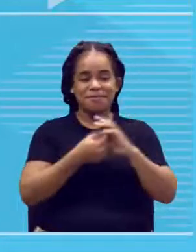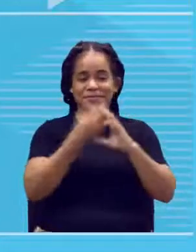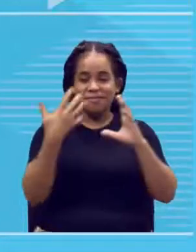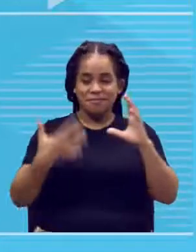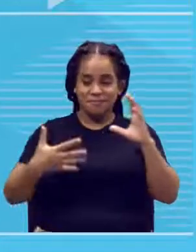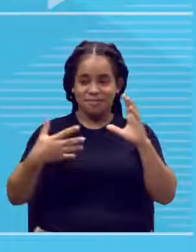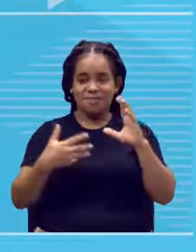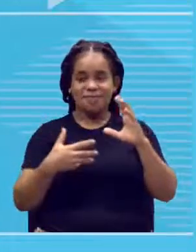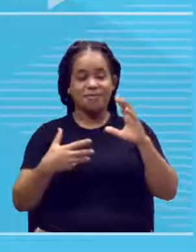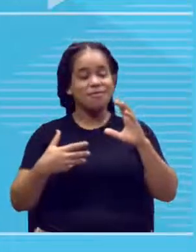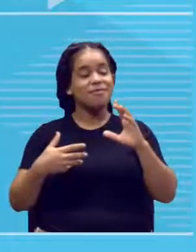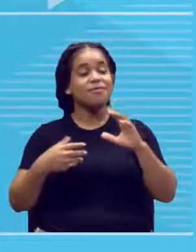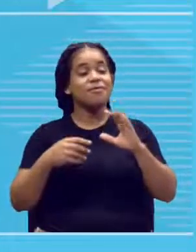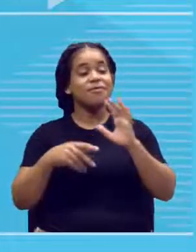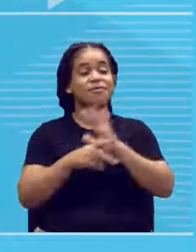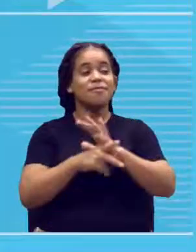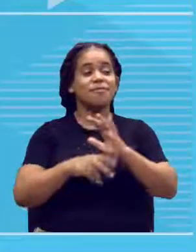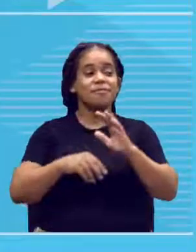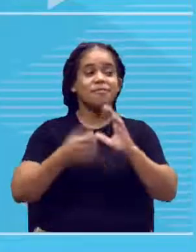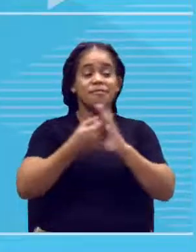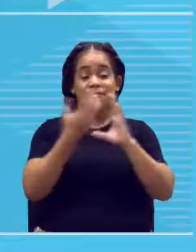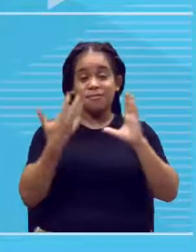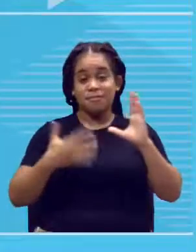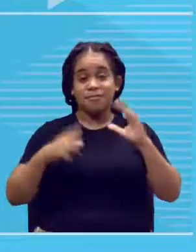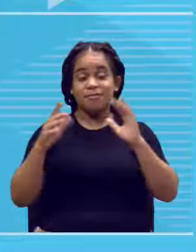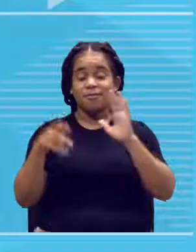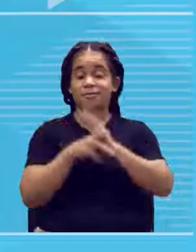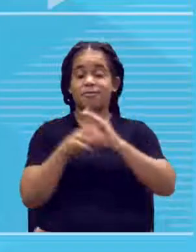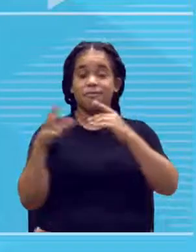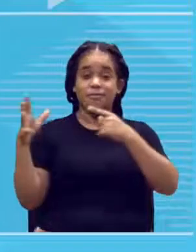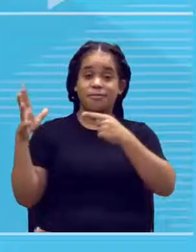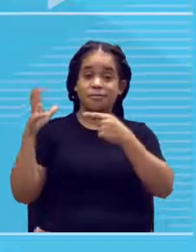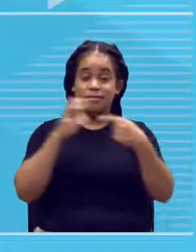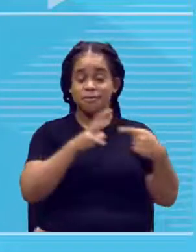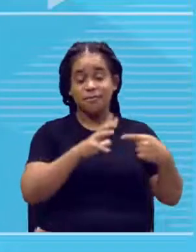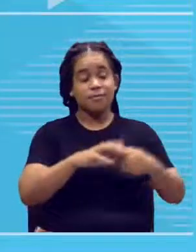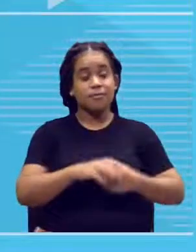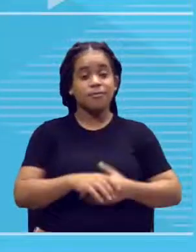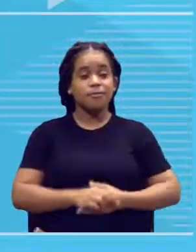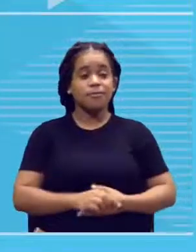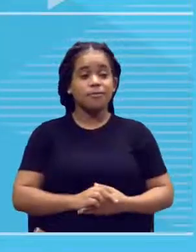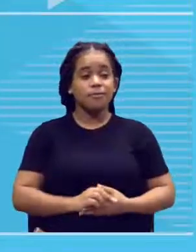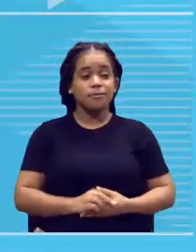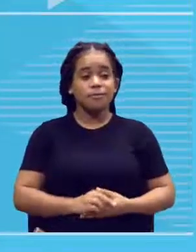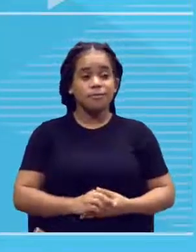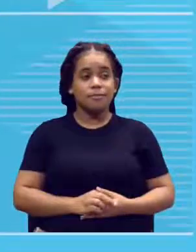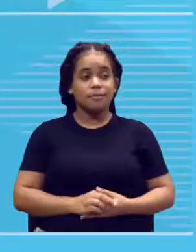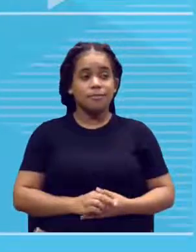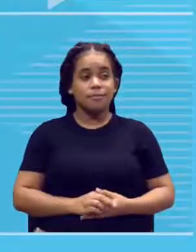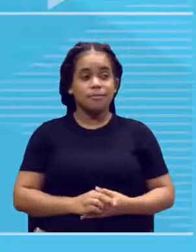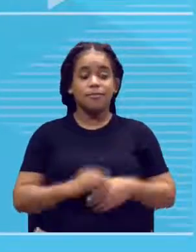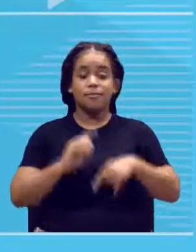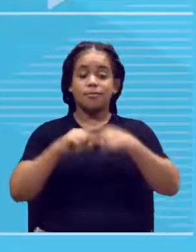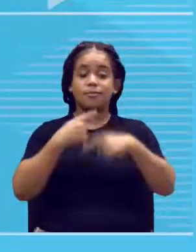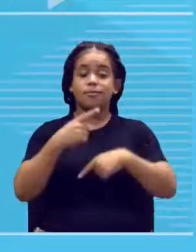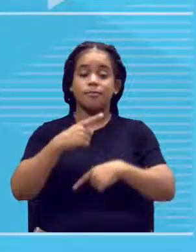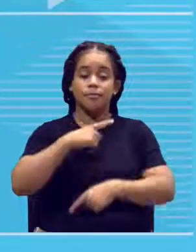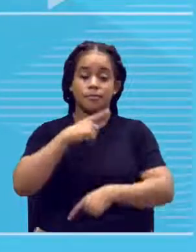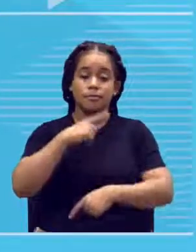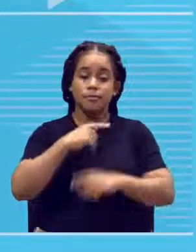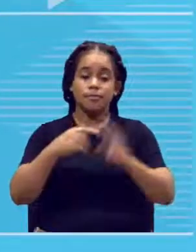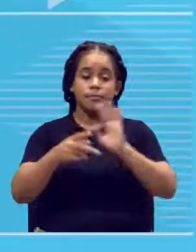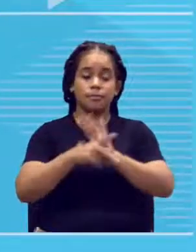dominante. E aí, depois, a gente vai ter uma característica recessiva com o